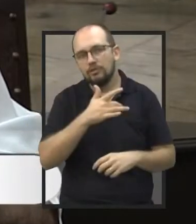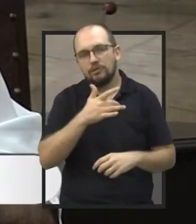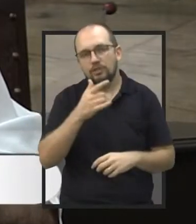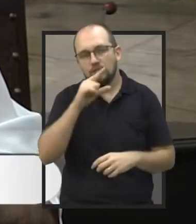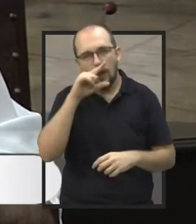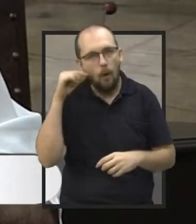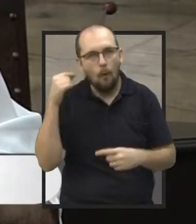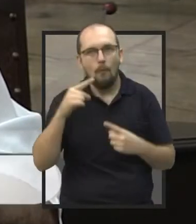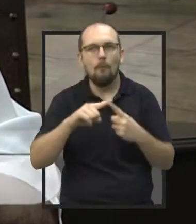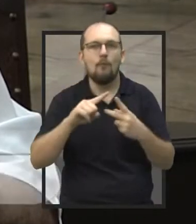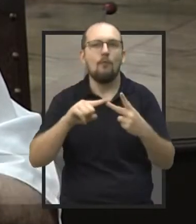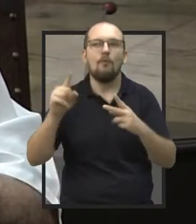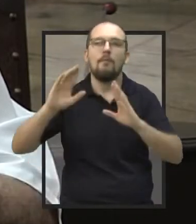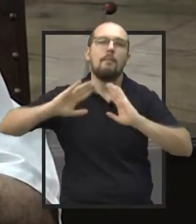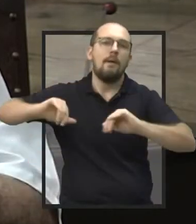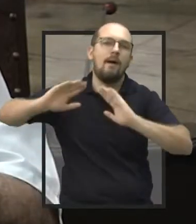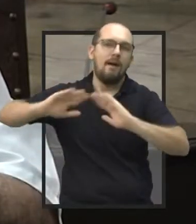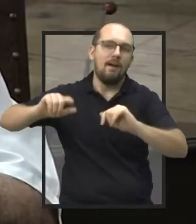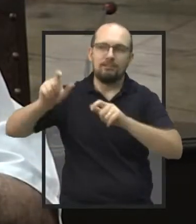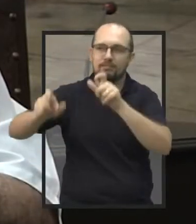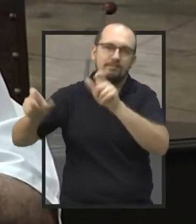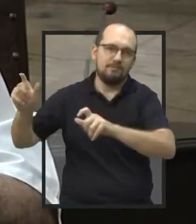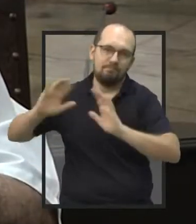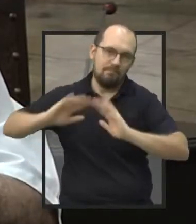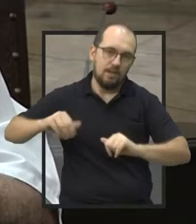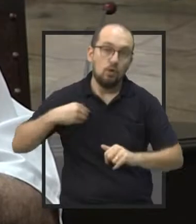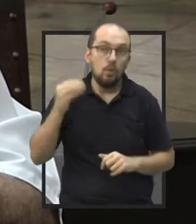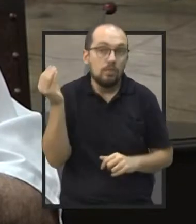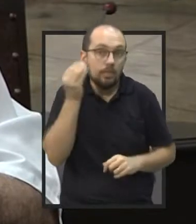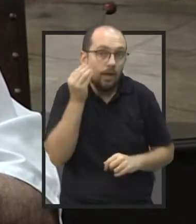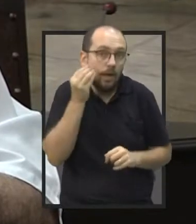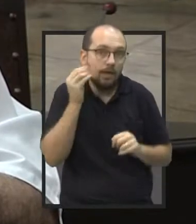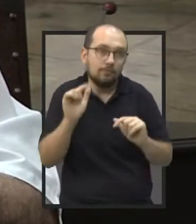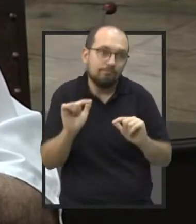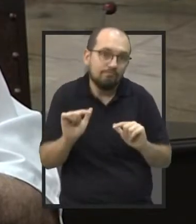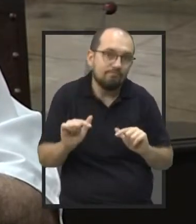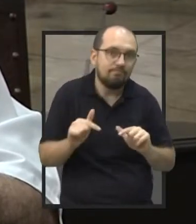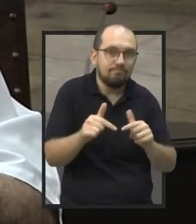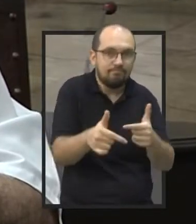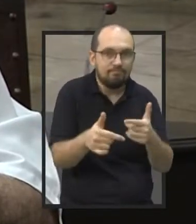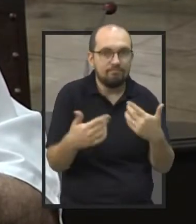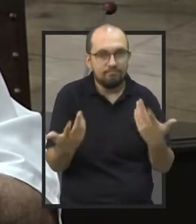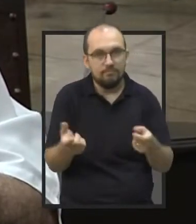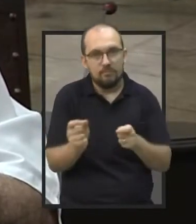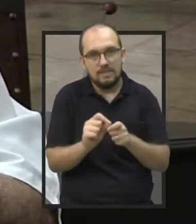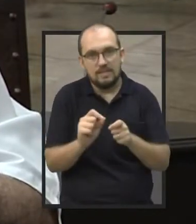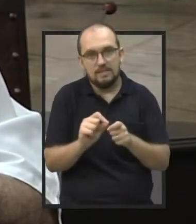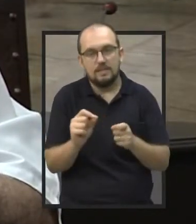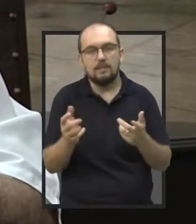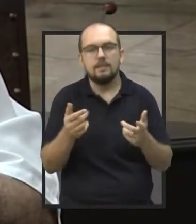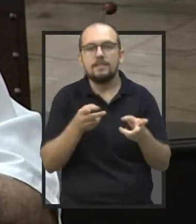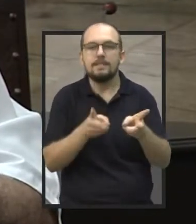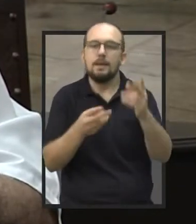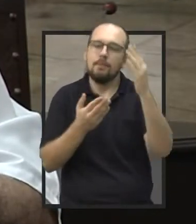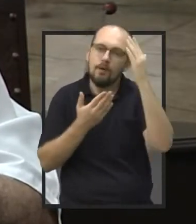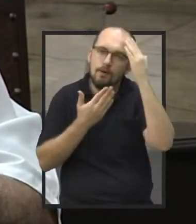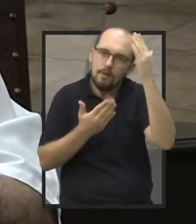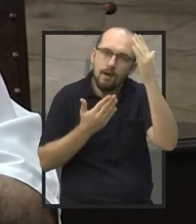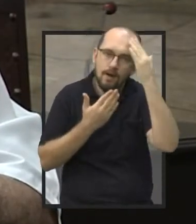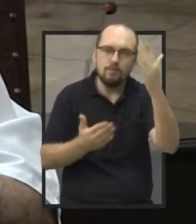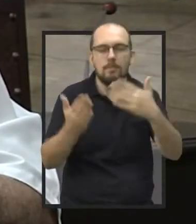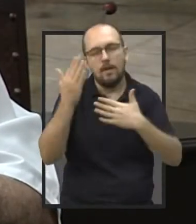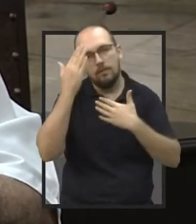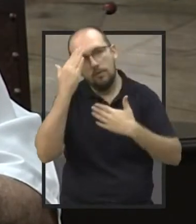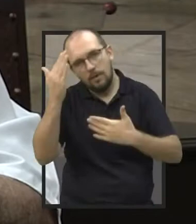munícipes pedem para a gente e o a gente tenta fazer. E eu só estou sempre agradecendo e continuarei